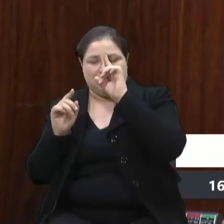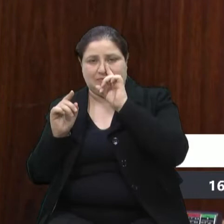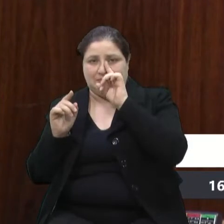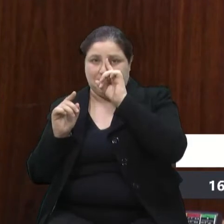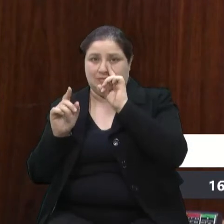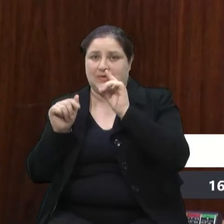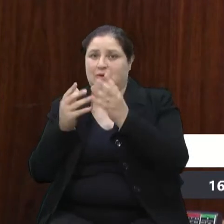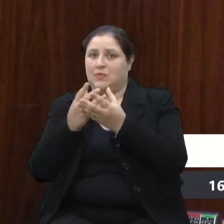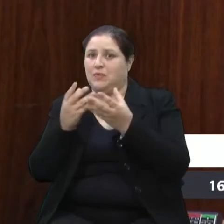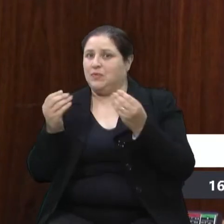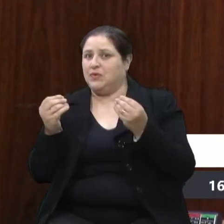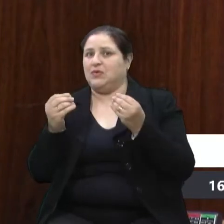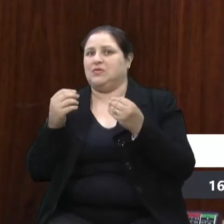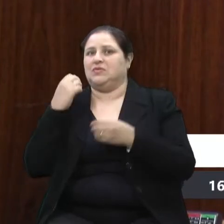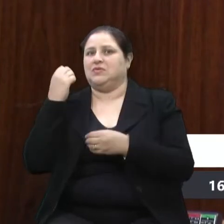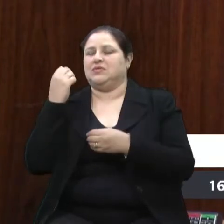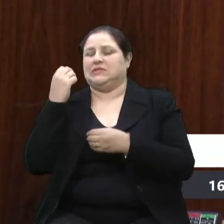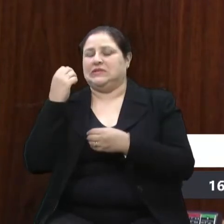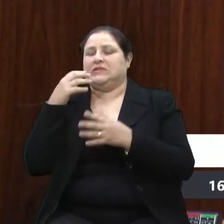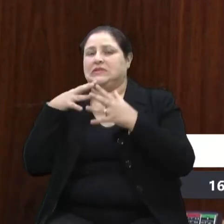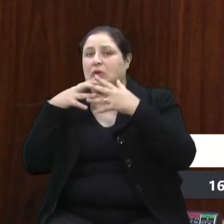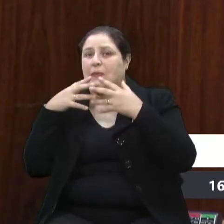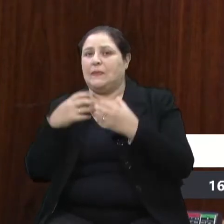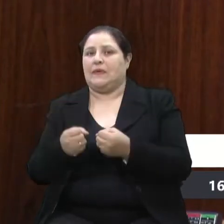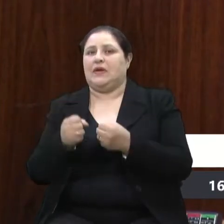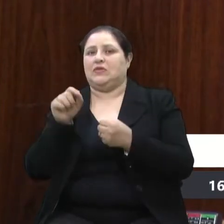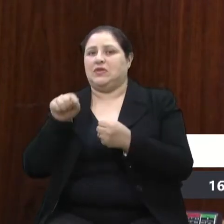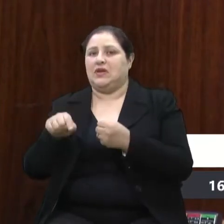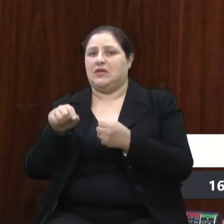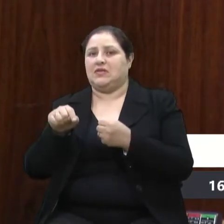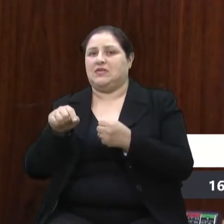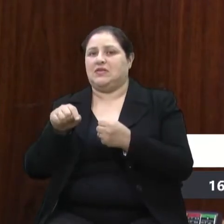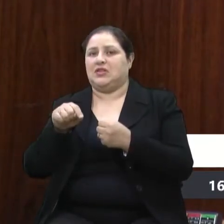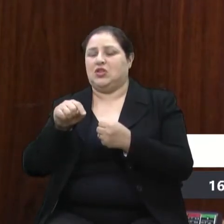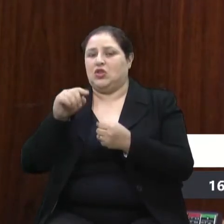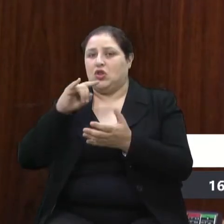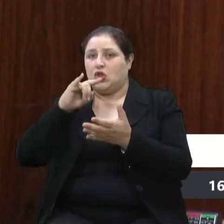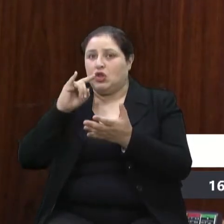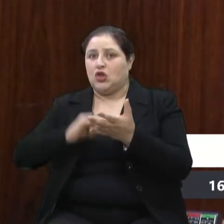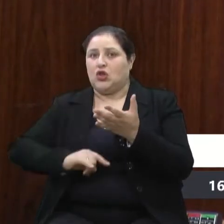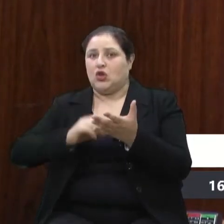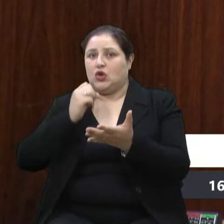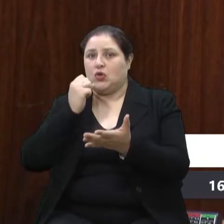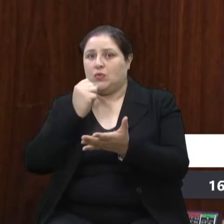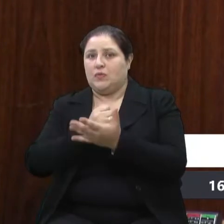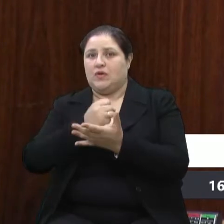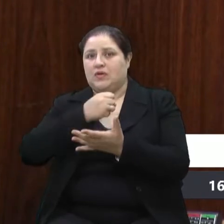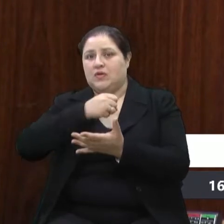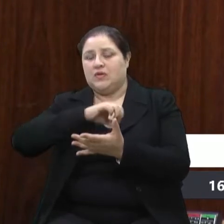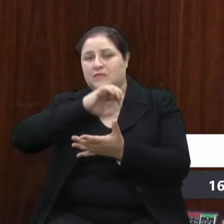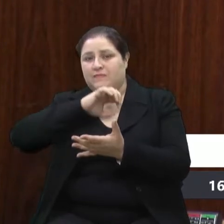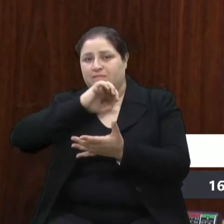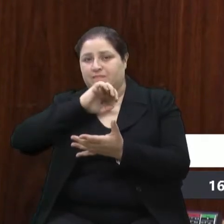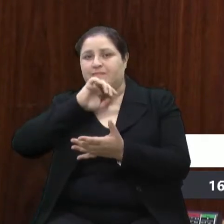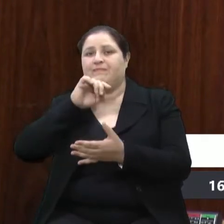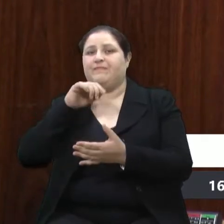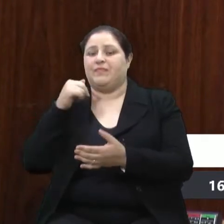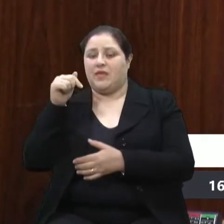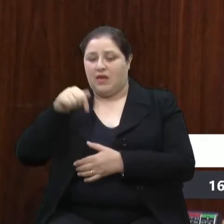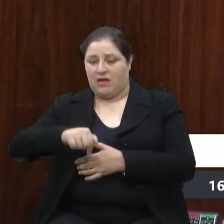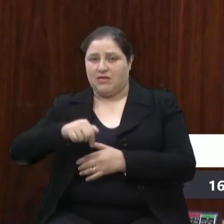complexo essa regularização fundiária também, e nós aqui, como a Casa do Povo, estaremos acompanhando